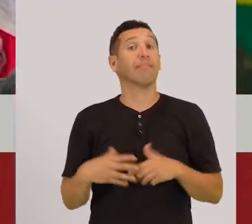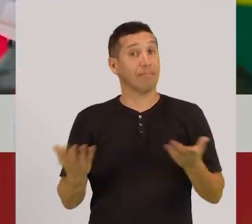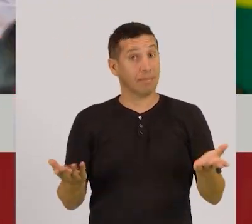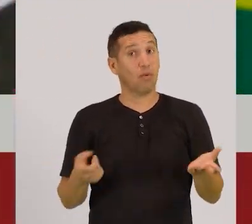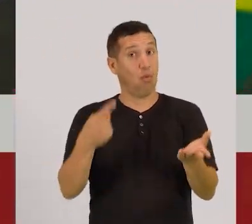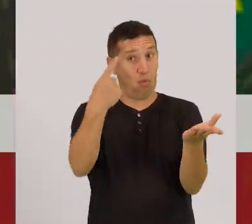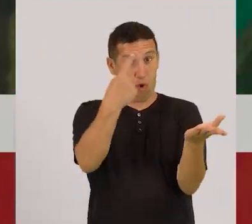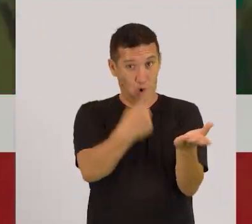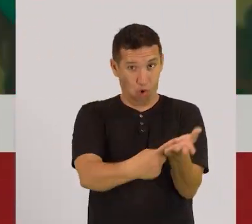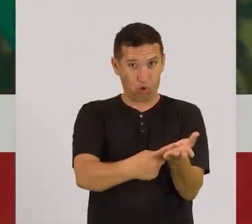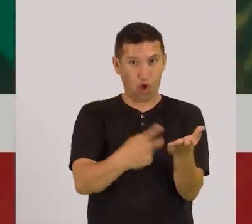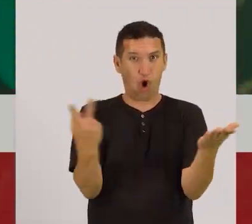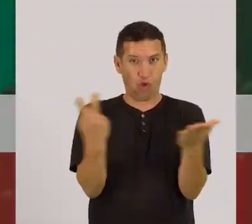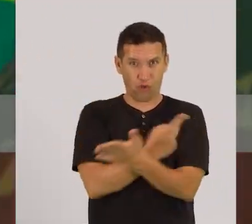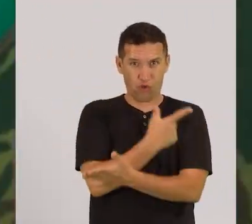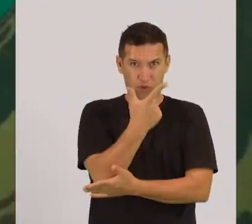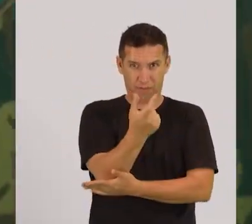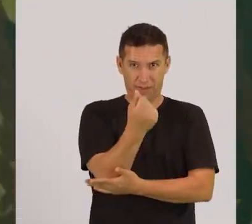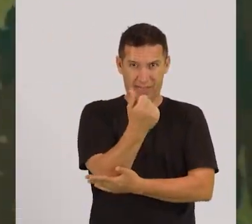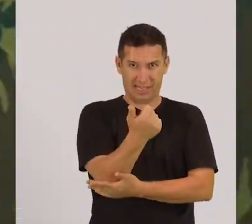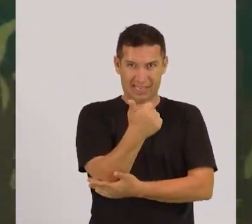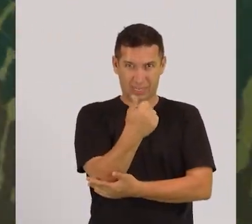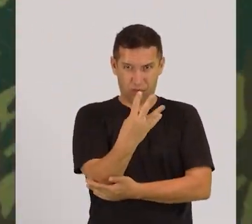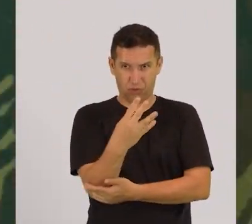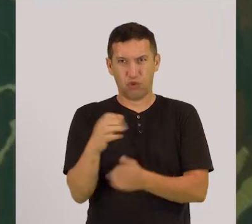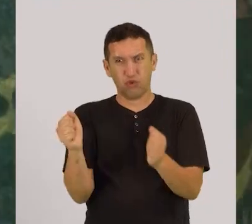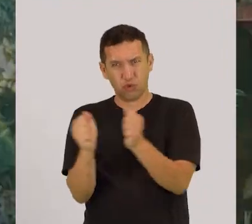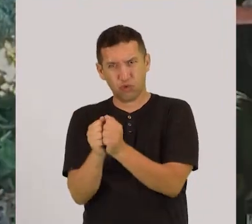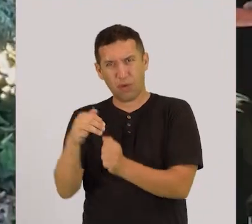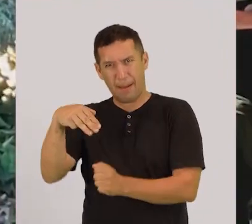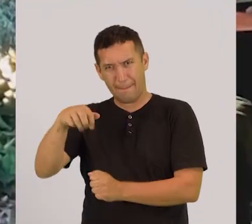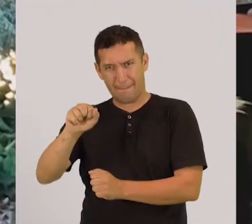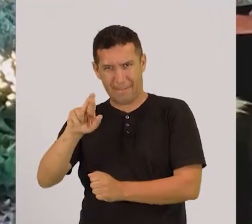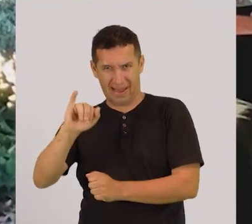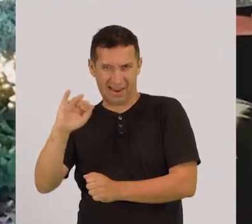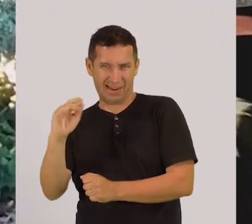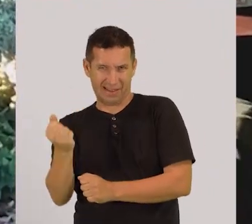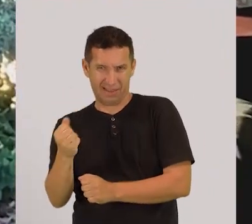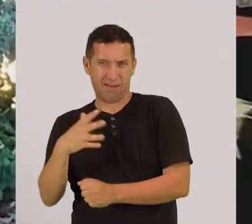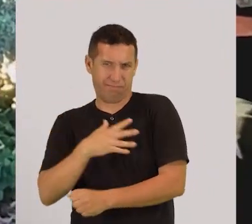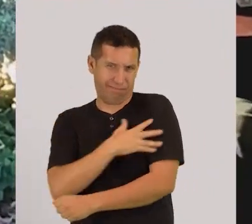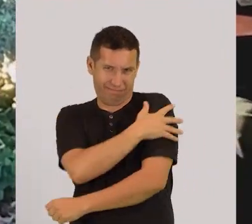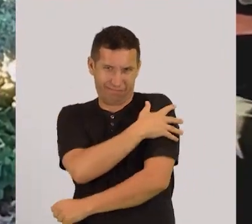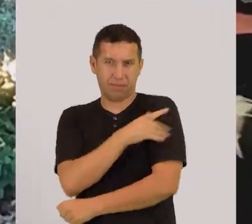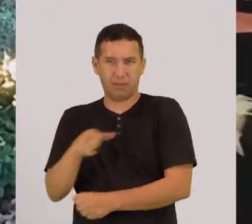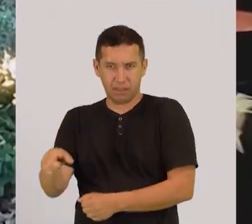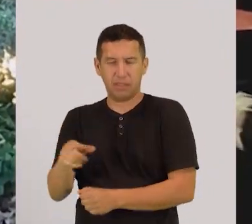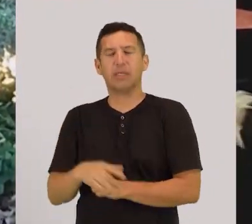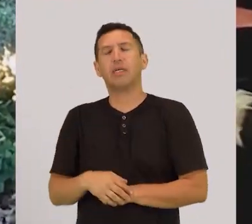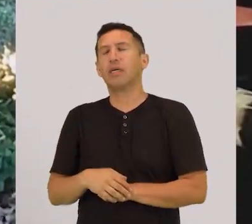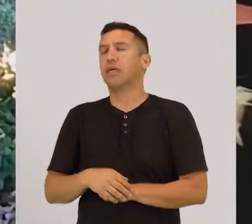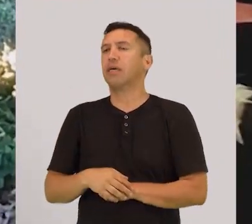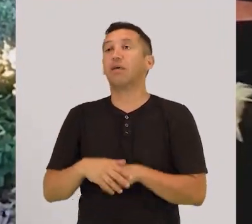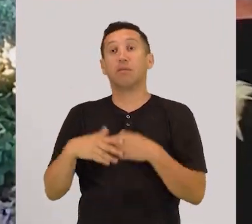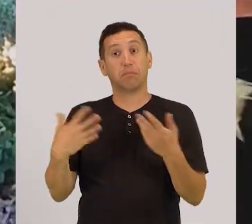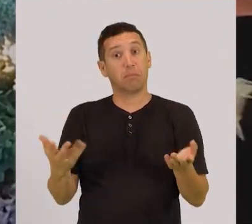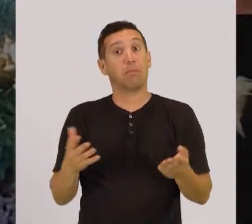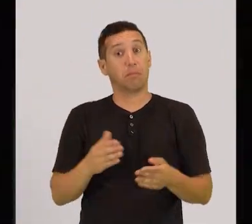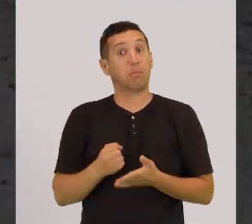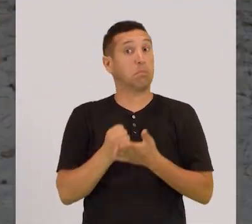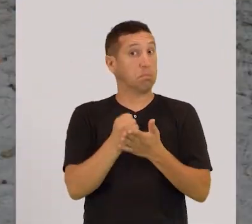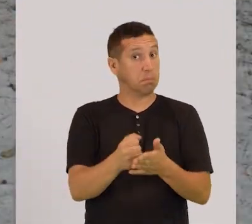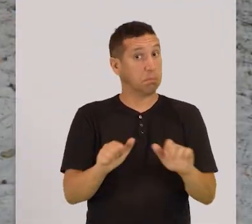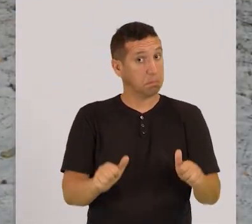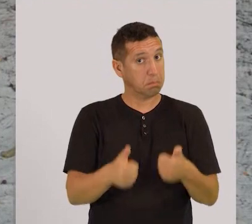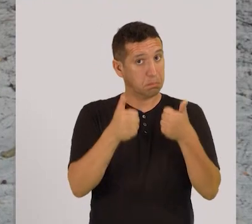O acordo firmado em 2014 com a Marinha pretende garantir o desenvolvimento da comunidade. Na realidade, para